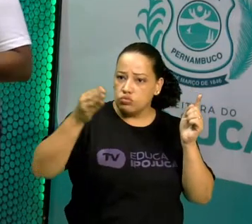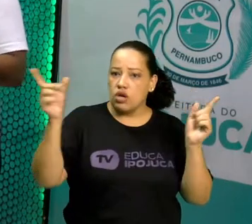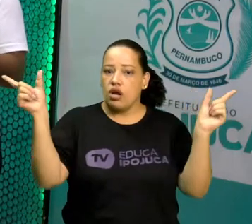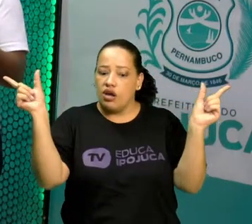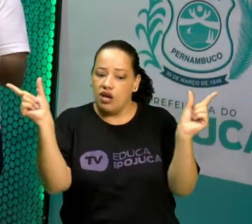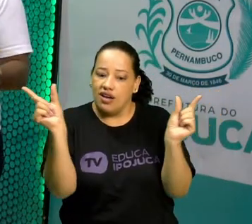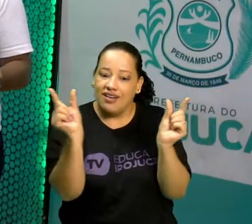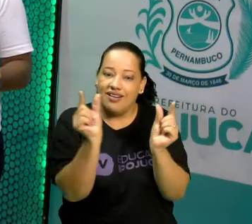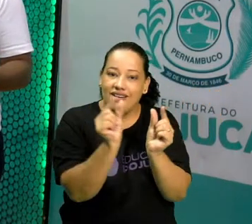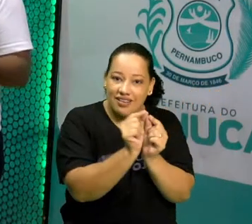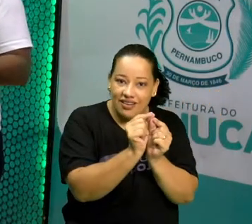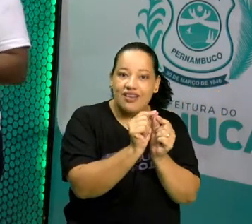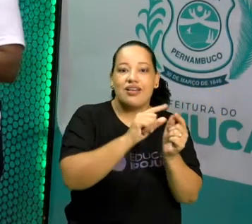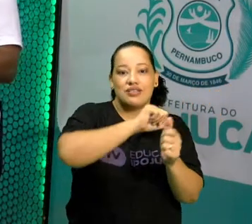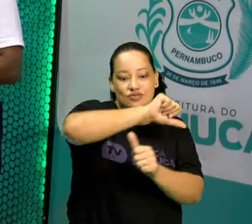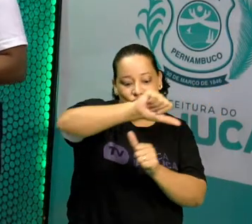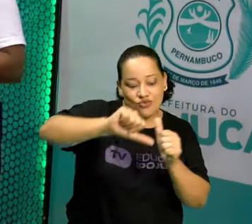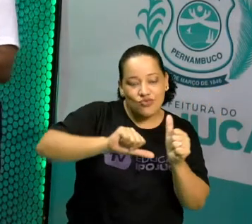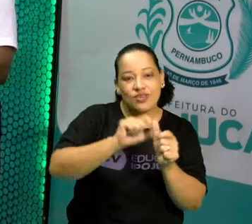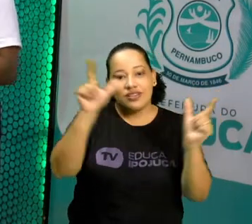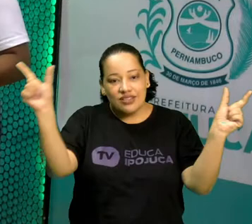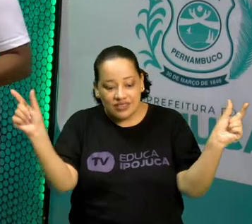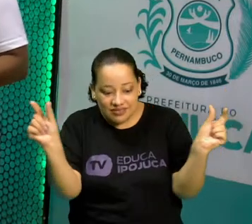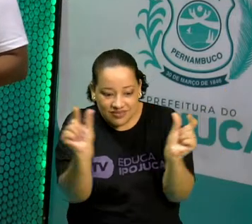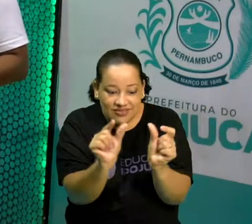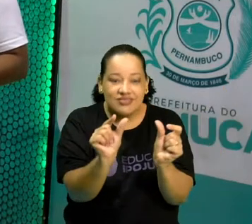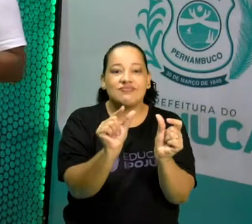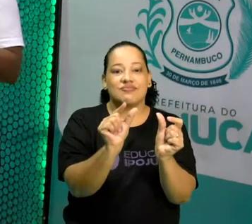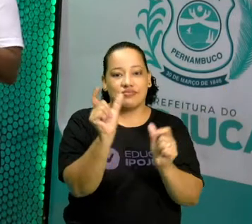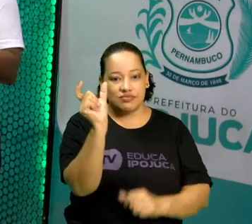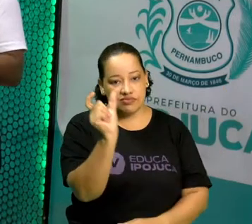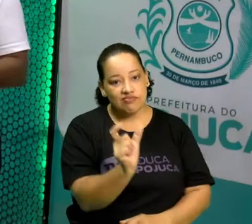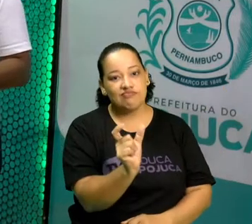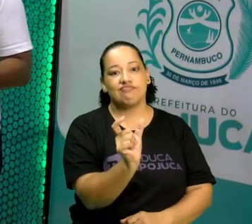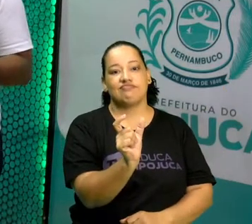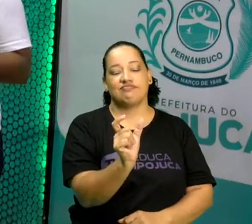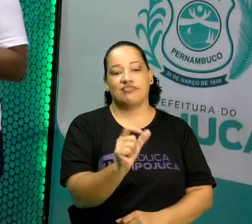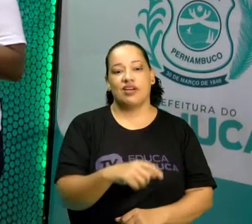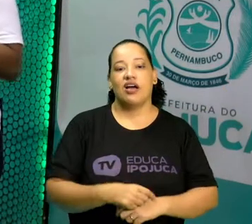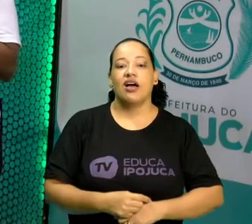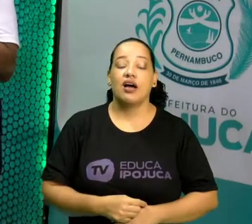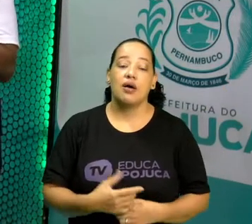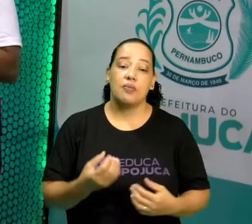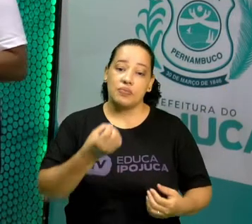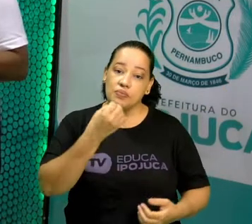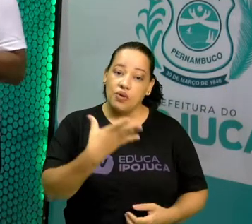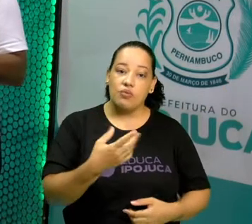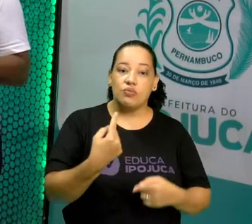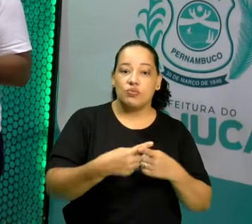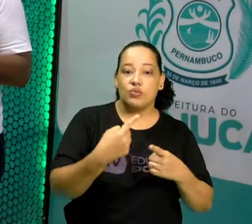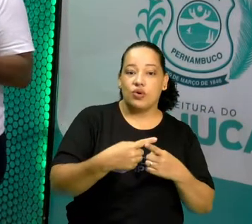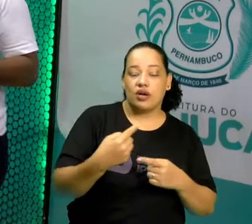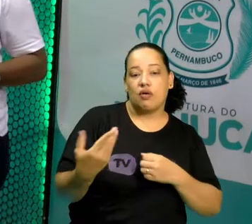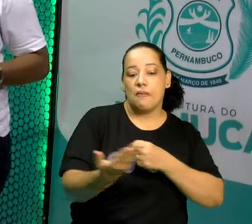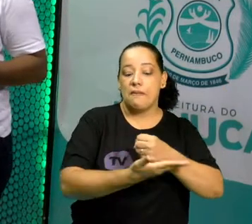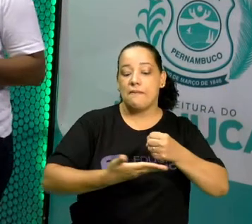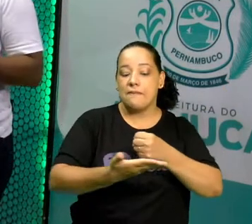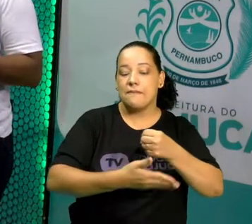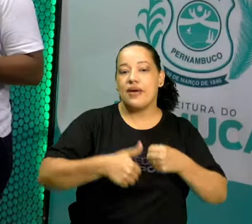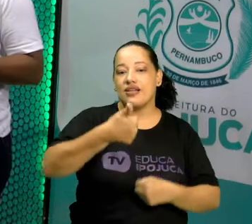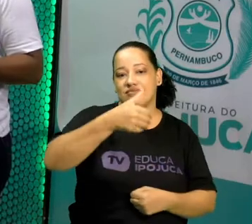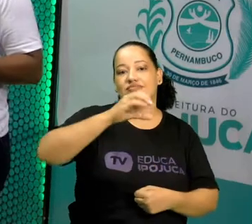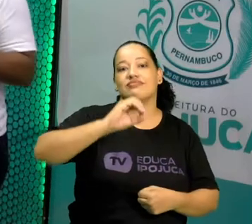número muito grande ou número muito pequeno, baseada na potência de base 10.